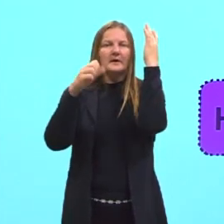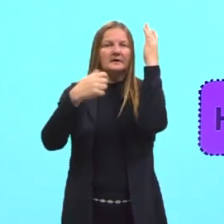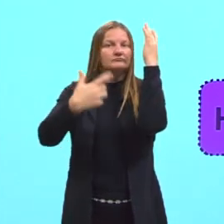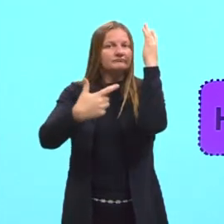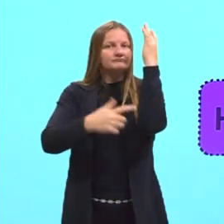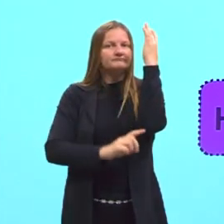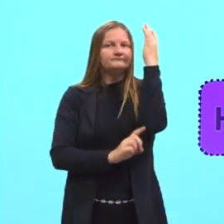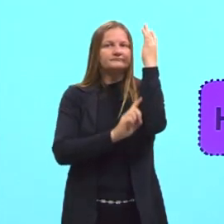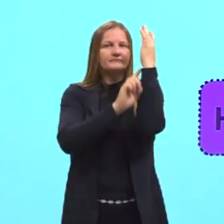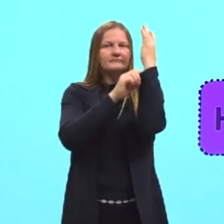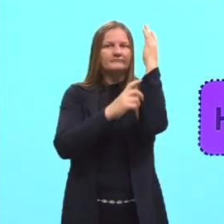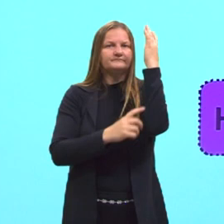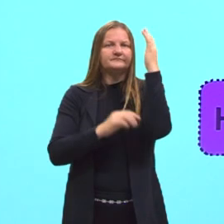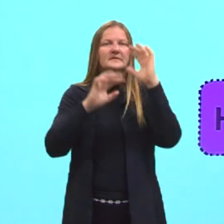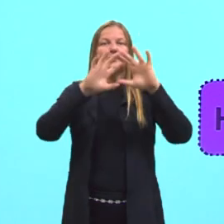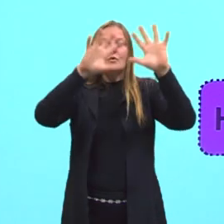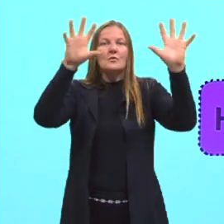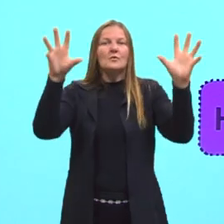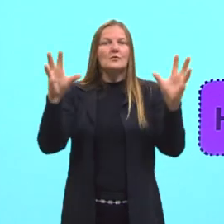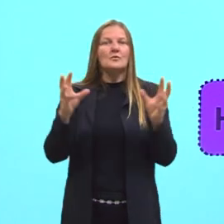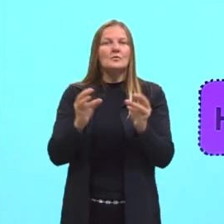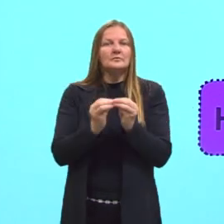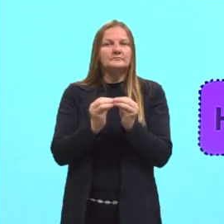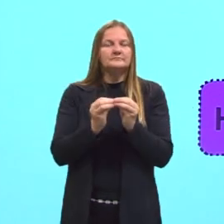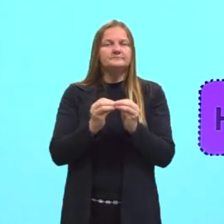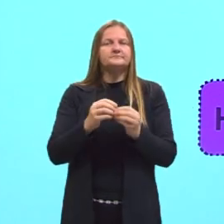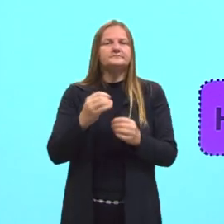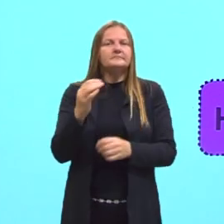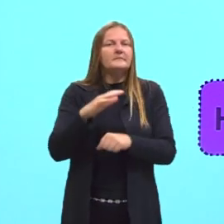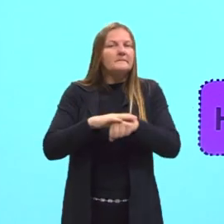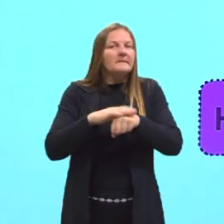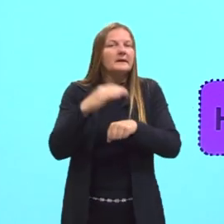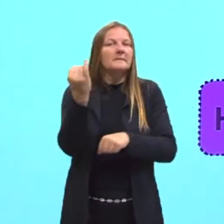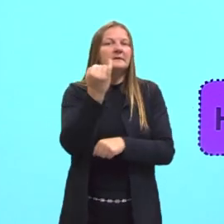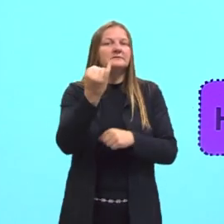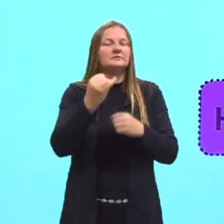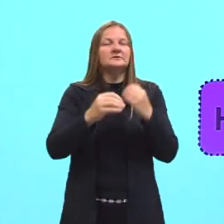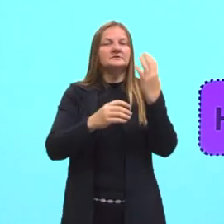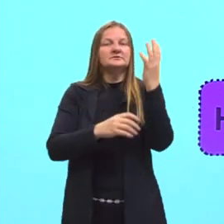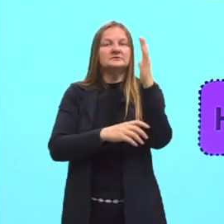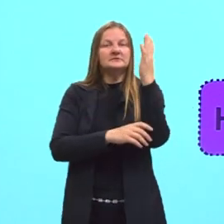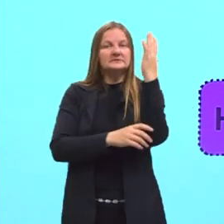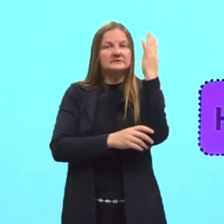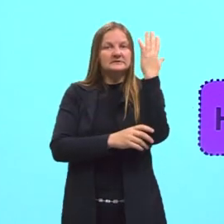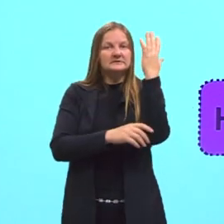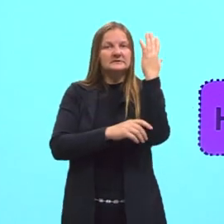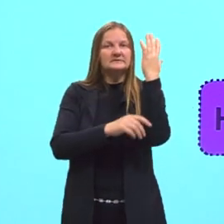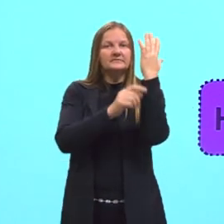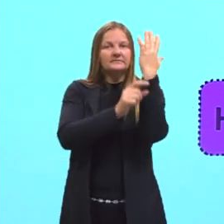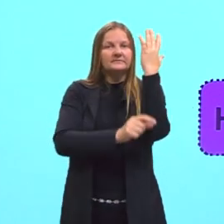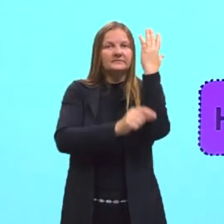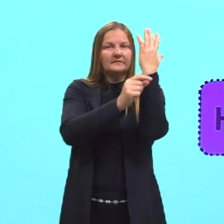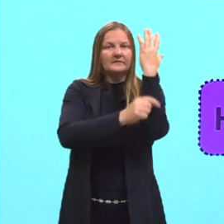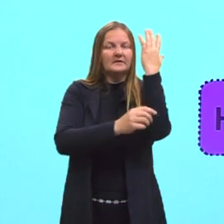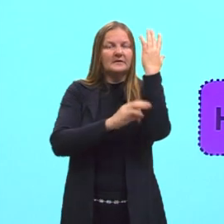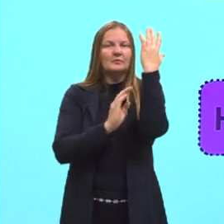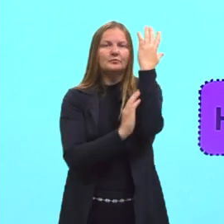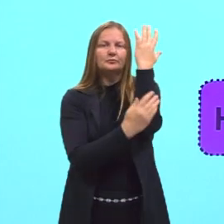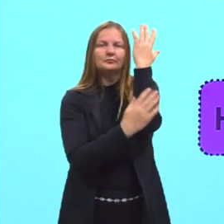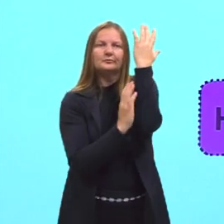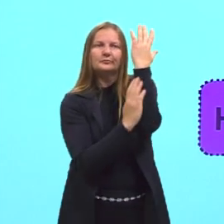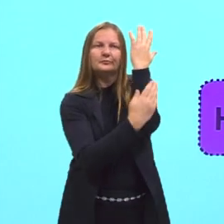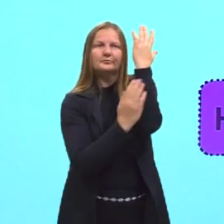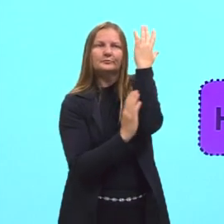Então, esse é um resumão, tá, gente? Dos principais tecidos, então, dos tecidos das plantas, tecidos